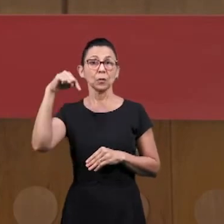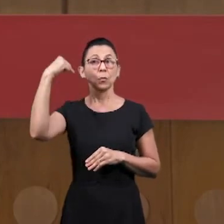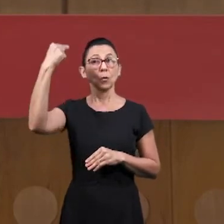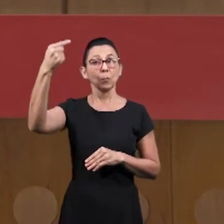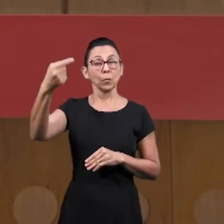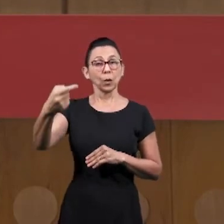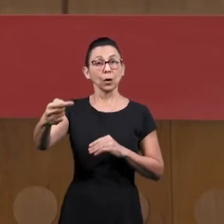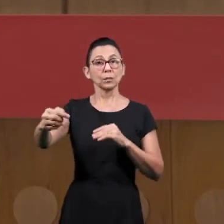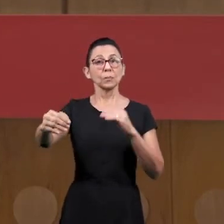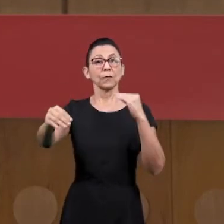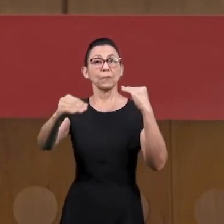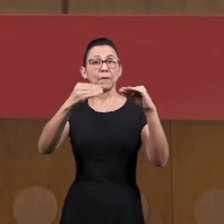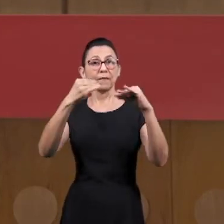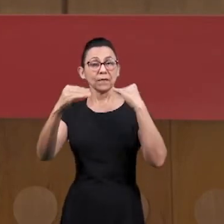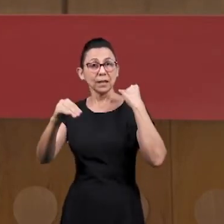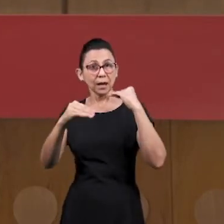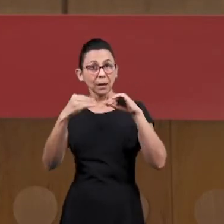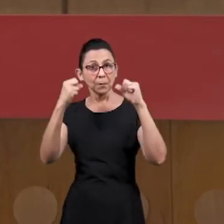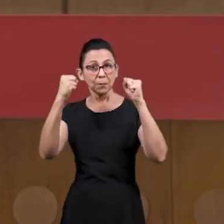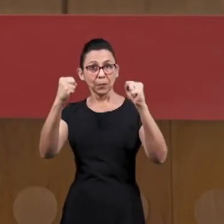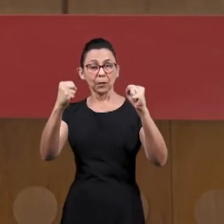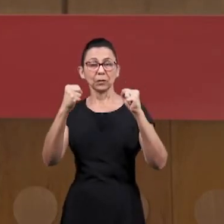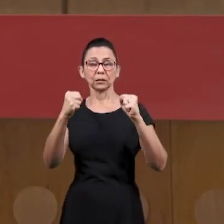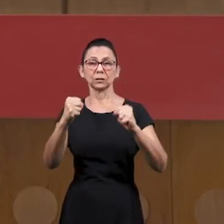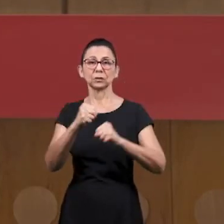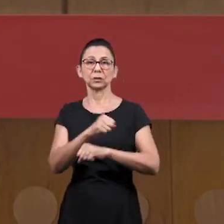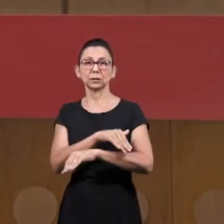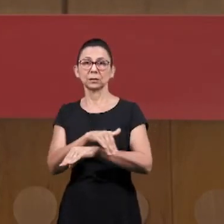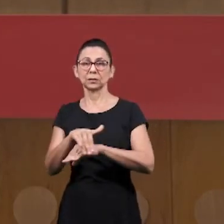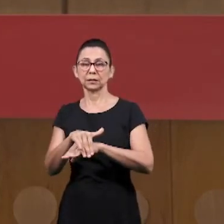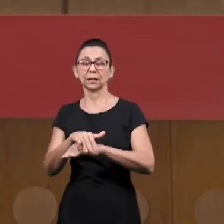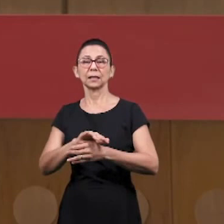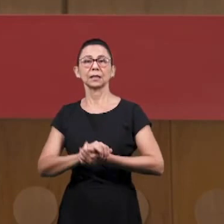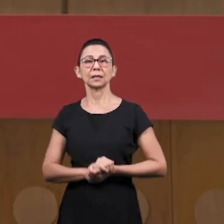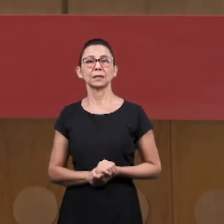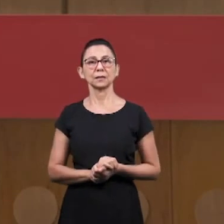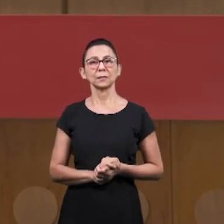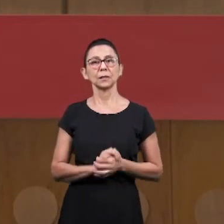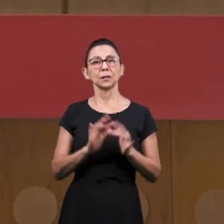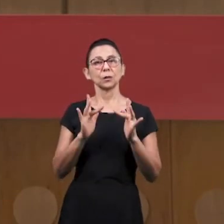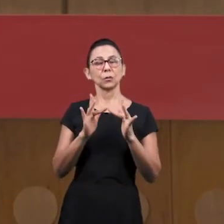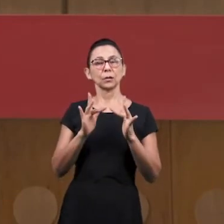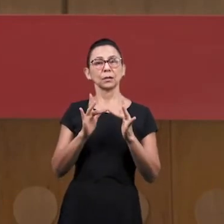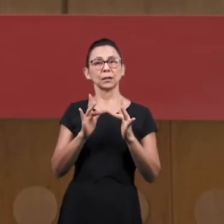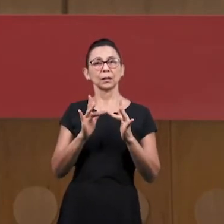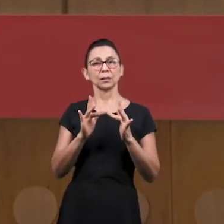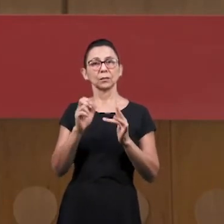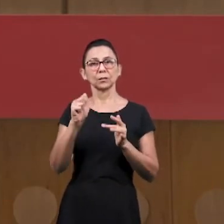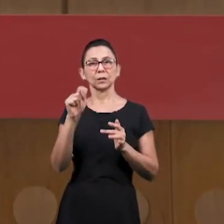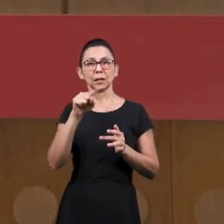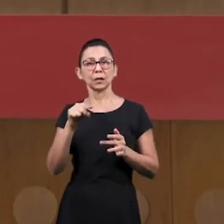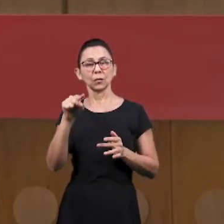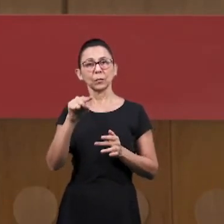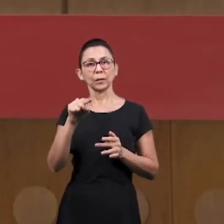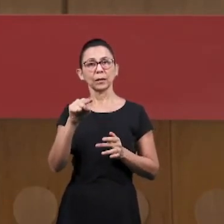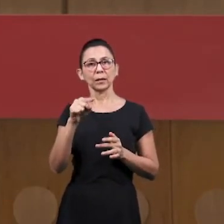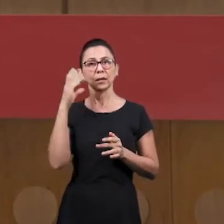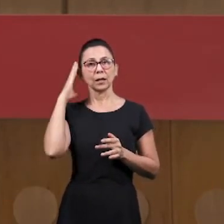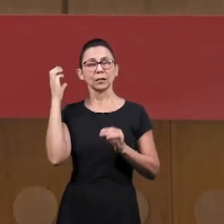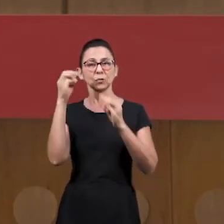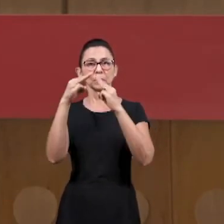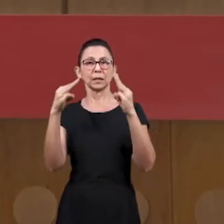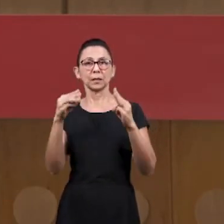vídeos. Então quem estiver de enviar algum outro vídeo pode enviar para este endereço contato arroba radiomanain.com.br